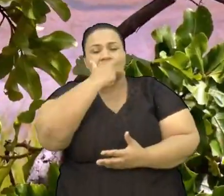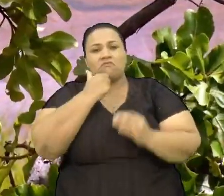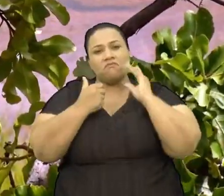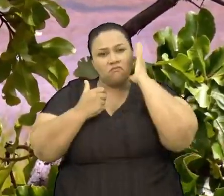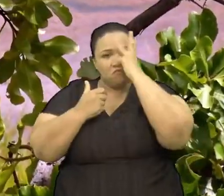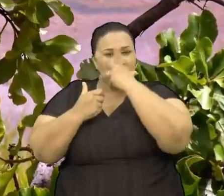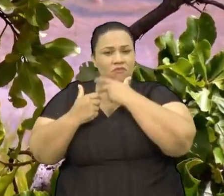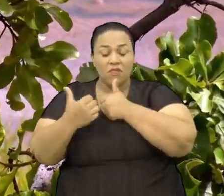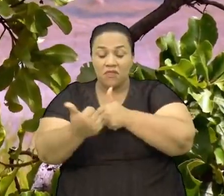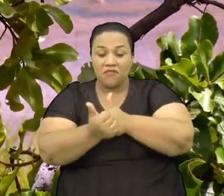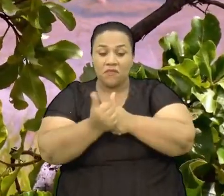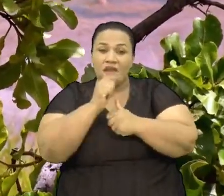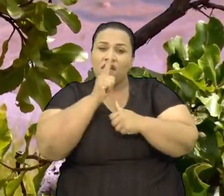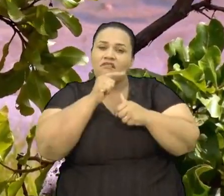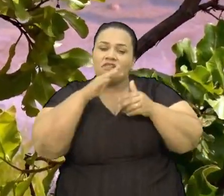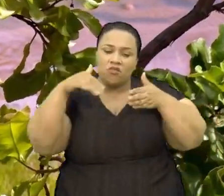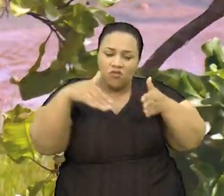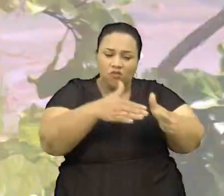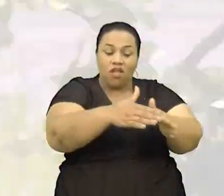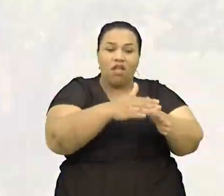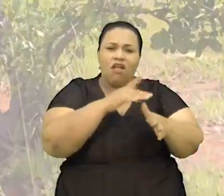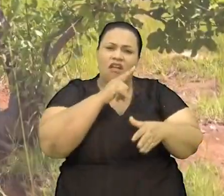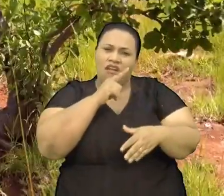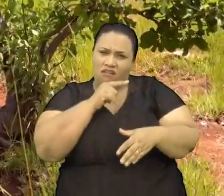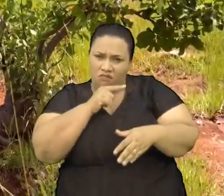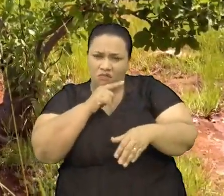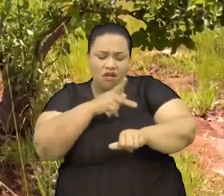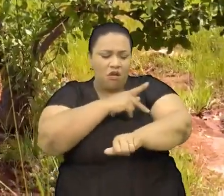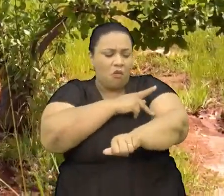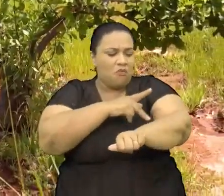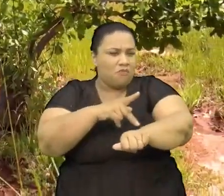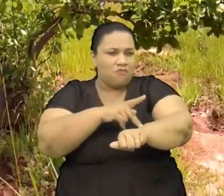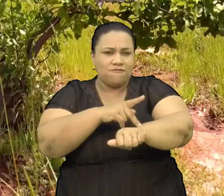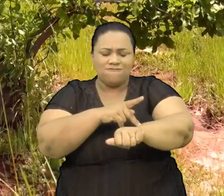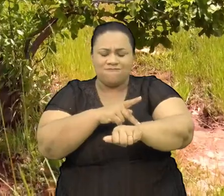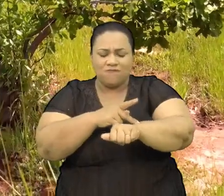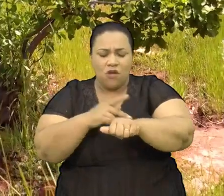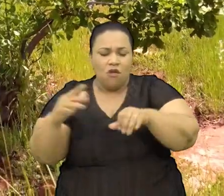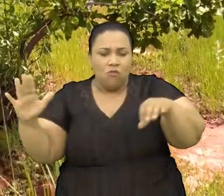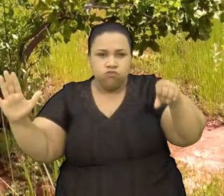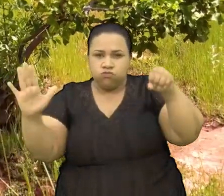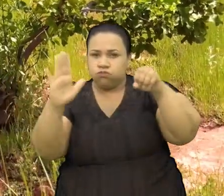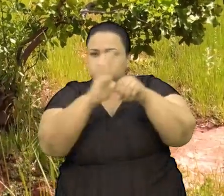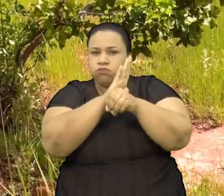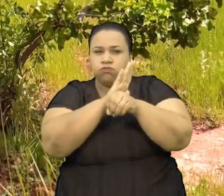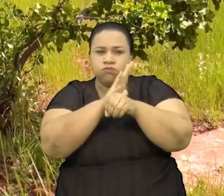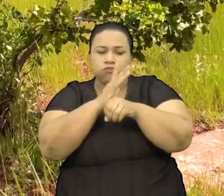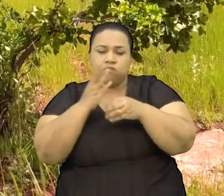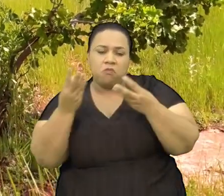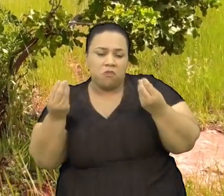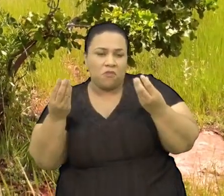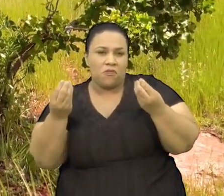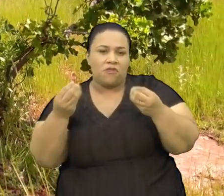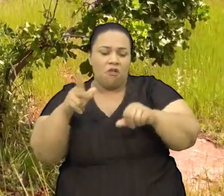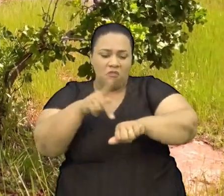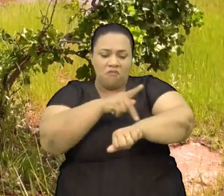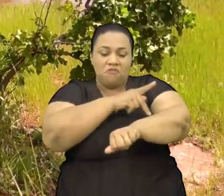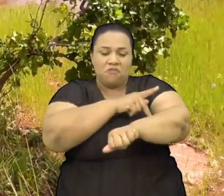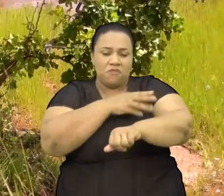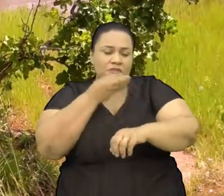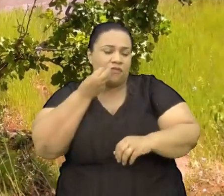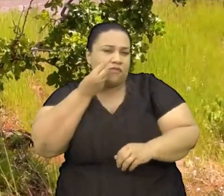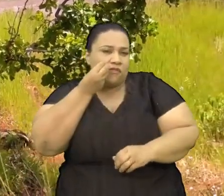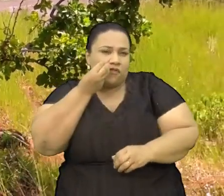Fomos até a beira De uma nascente Água Aqui nesse lugar É em abundância Pura E cristalina